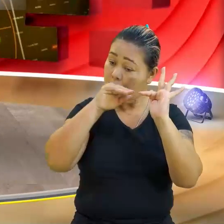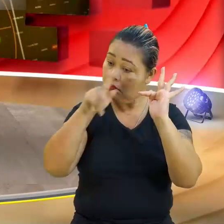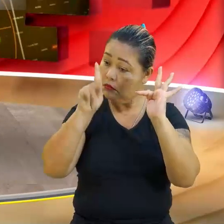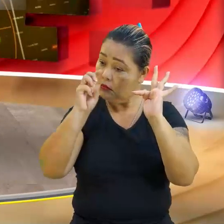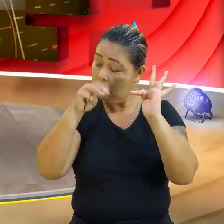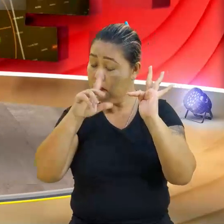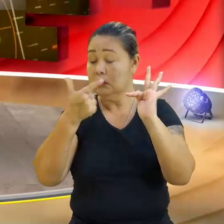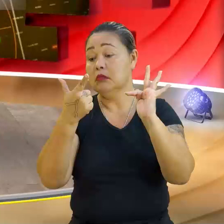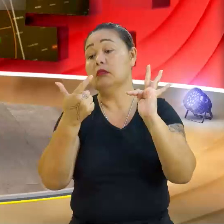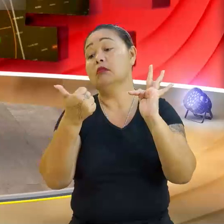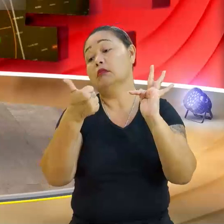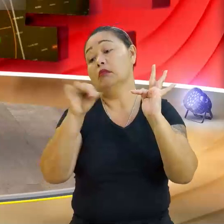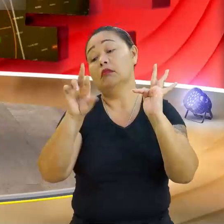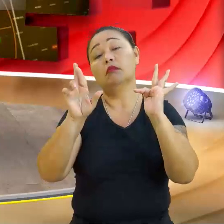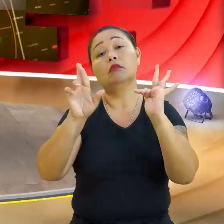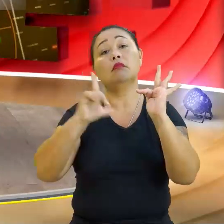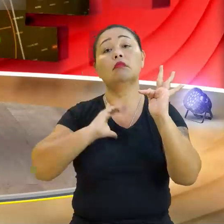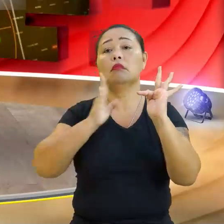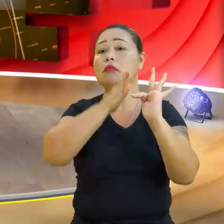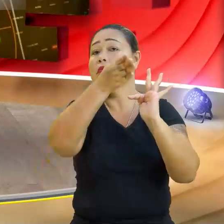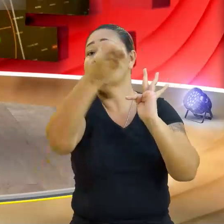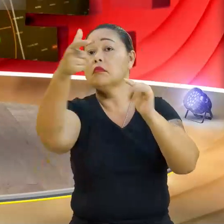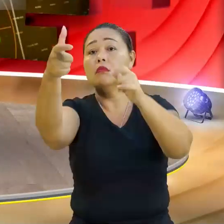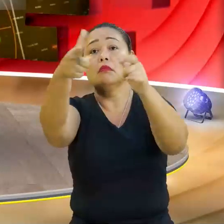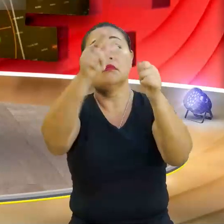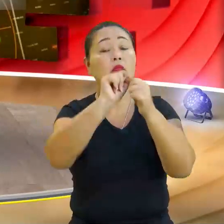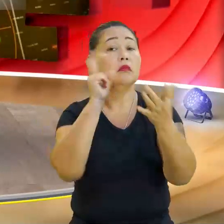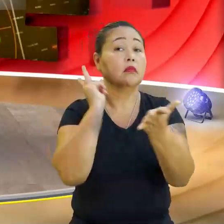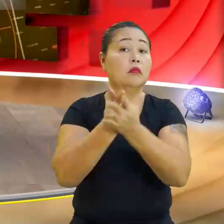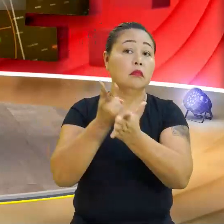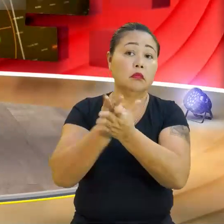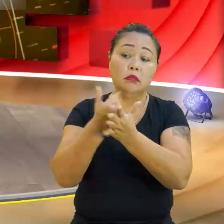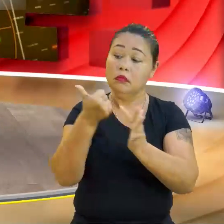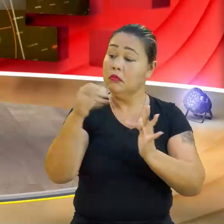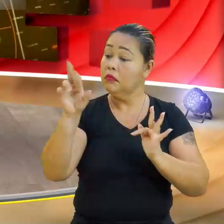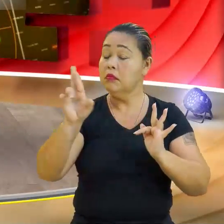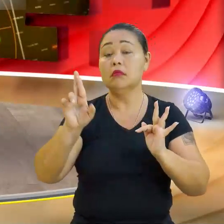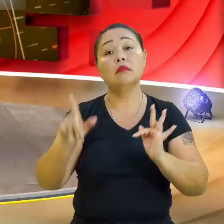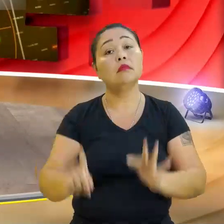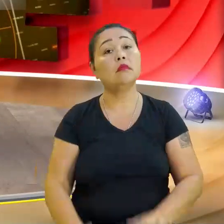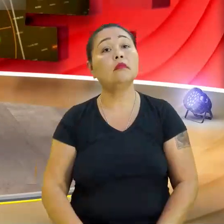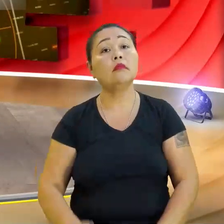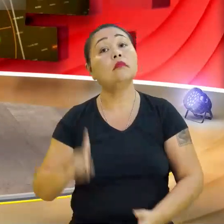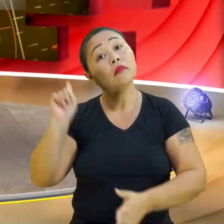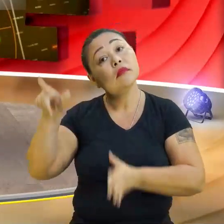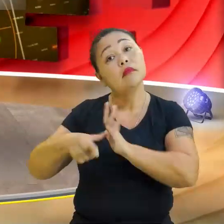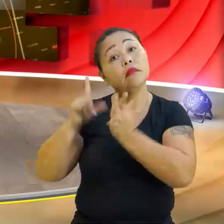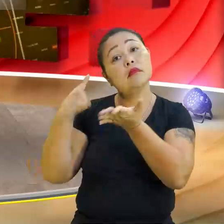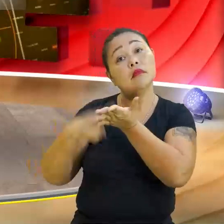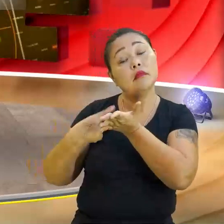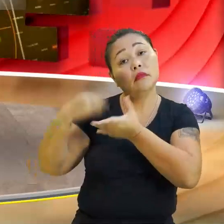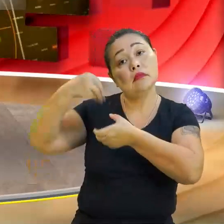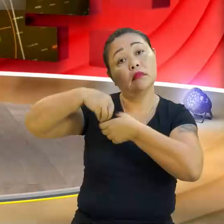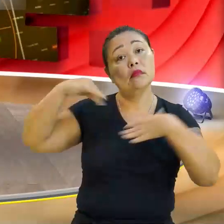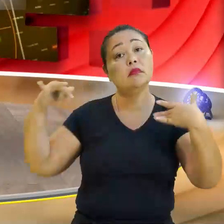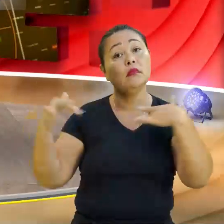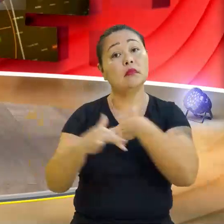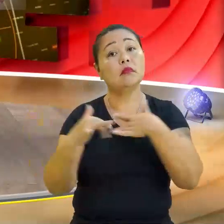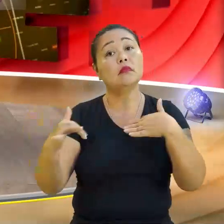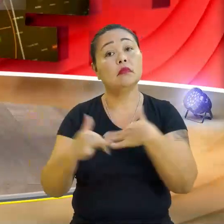10 reais. Não importa para onde eu vá. O valor vai ser sempre aquele de 10 reais. É um combinado. Dentro da cidade. Dentro da cidade, é.